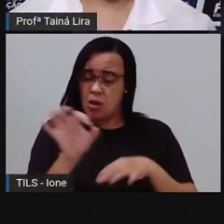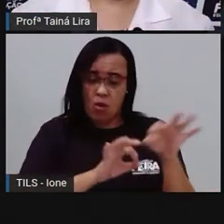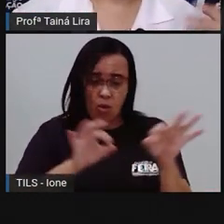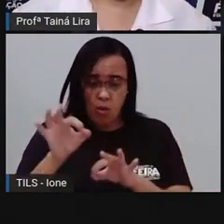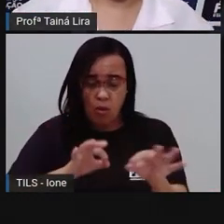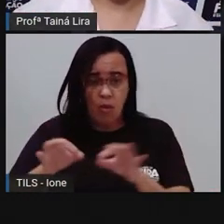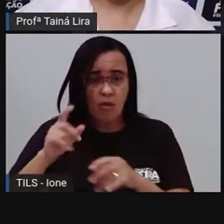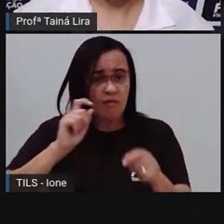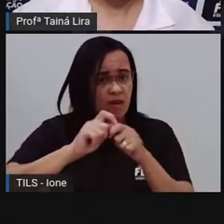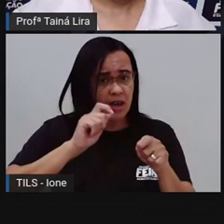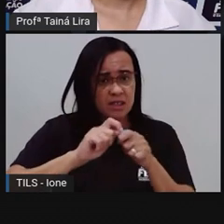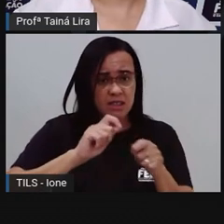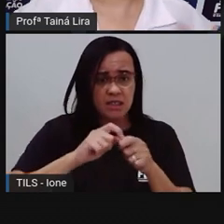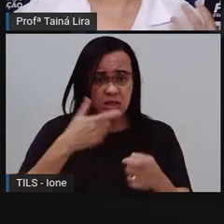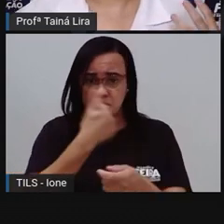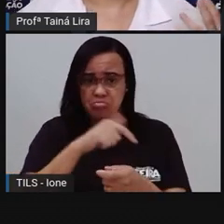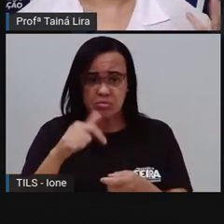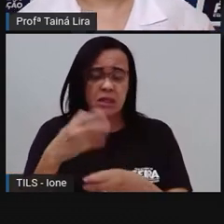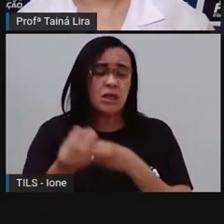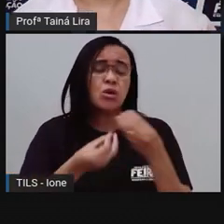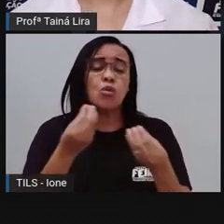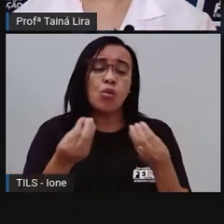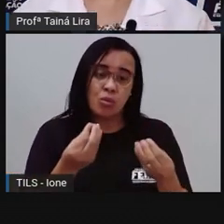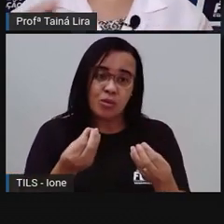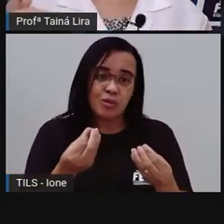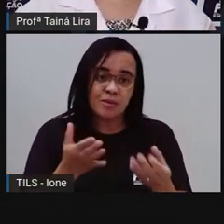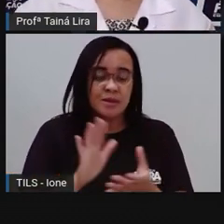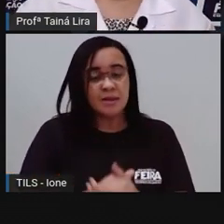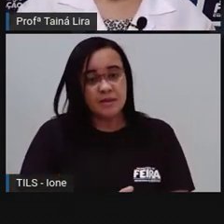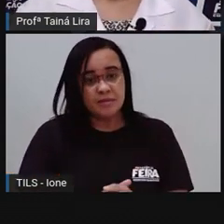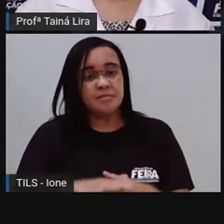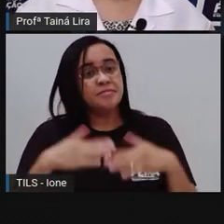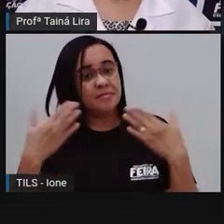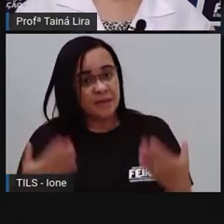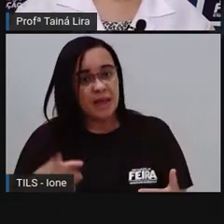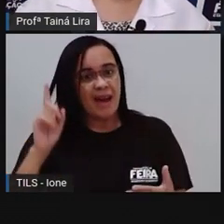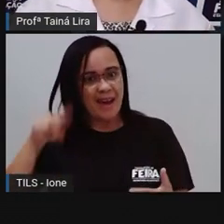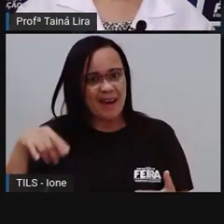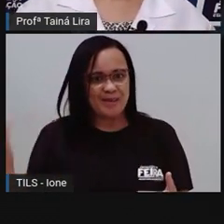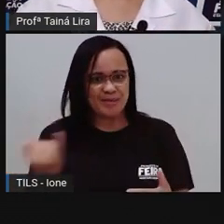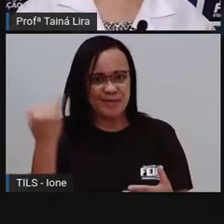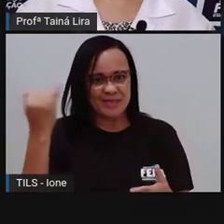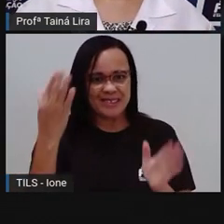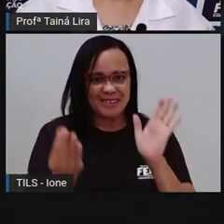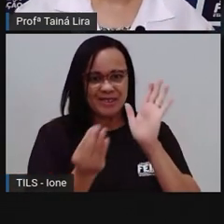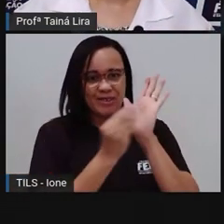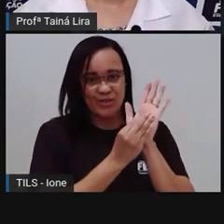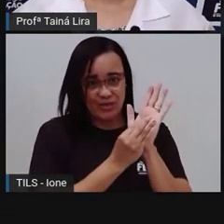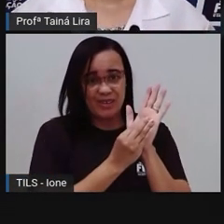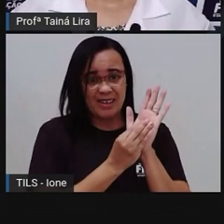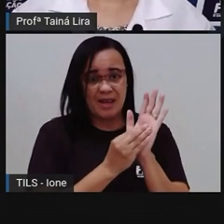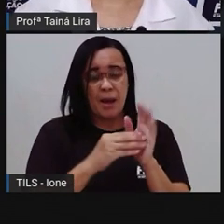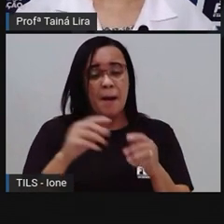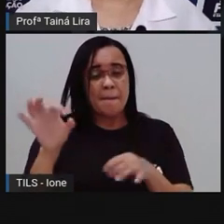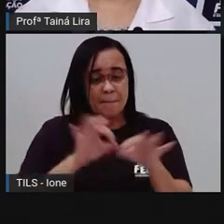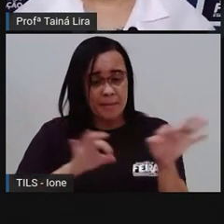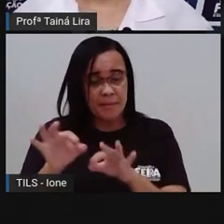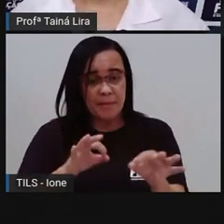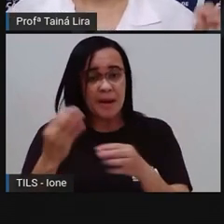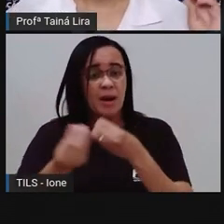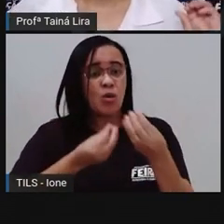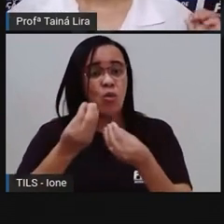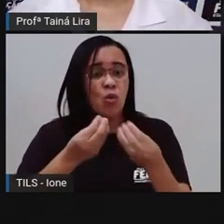aqui, com esses ingredientes? Então, é por isso que a gente precisa colocar ali o modo de fazer, certo? Então, olha lá. Numa